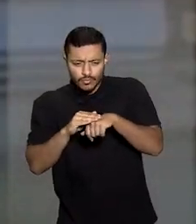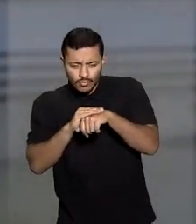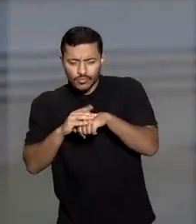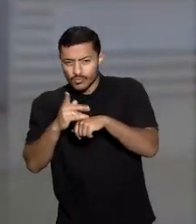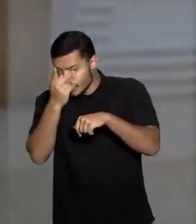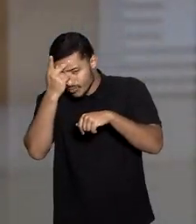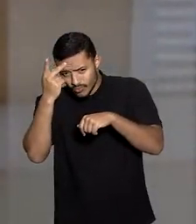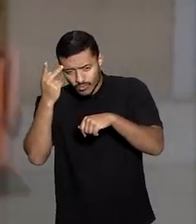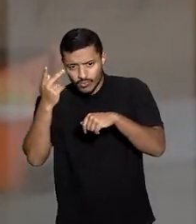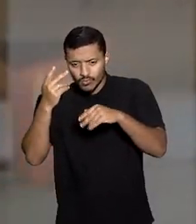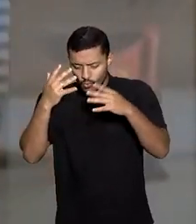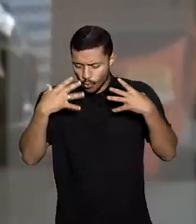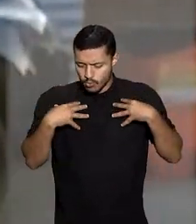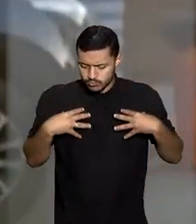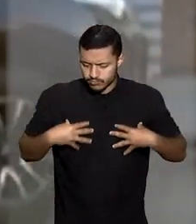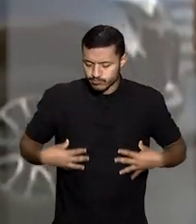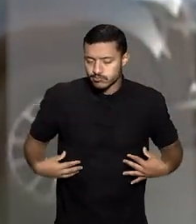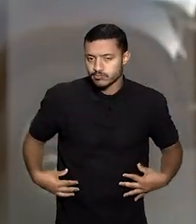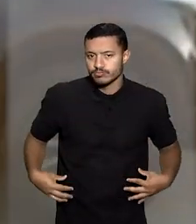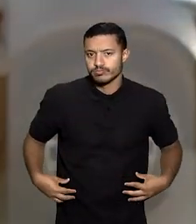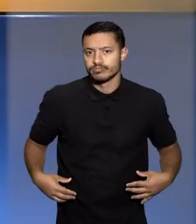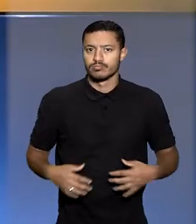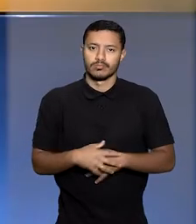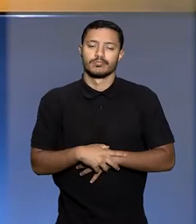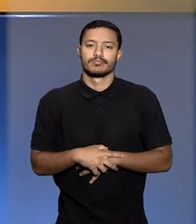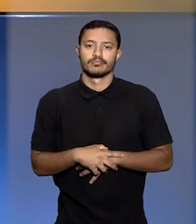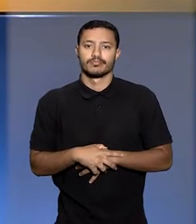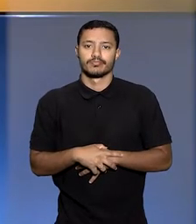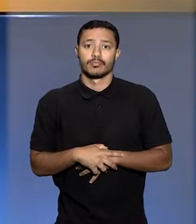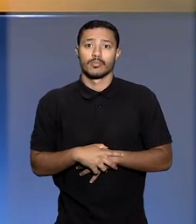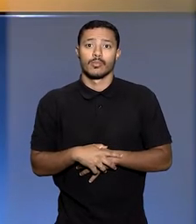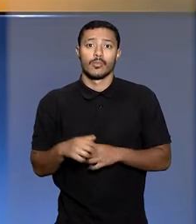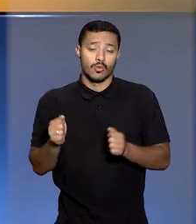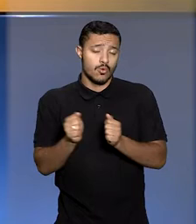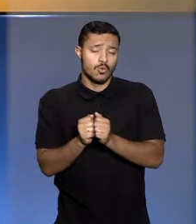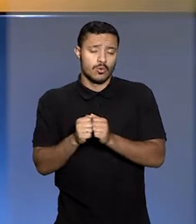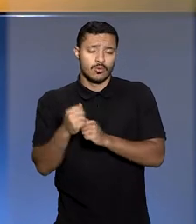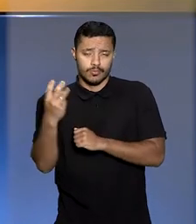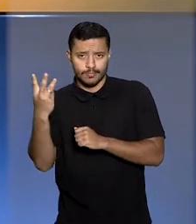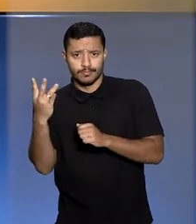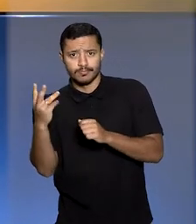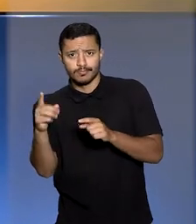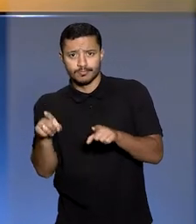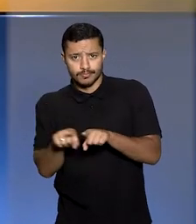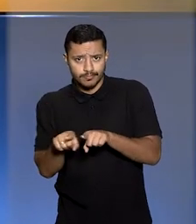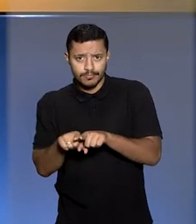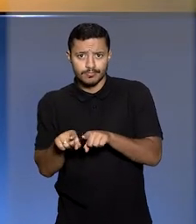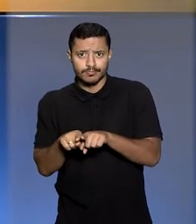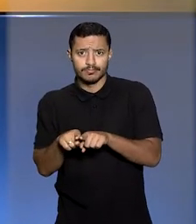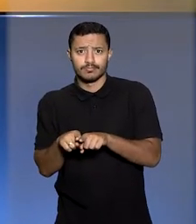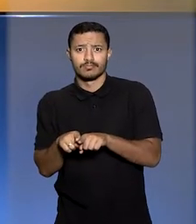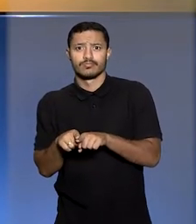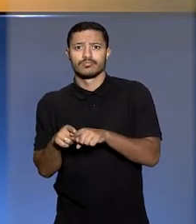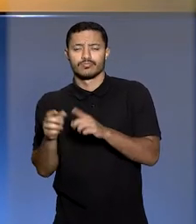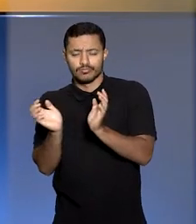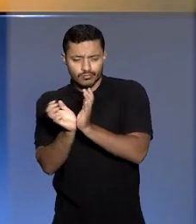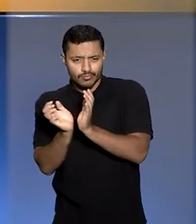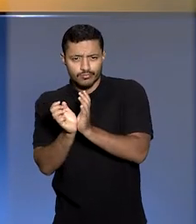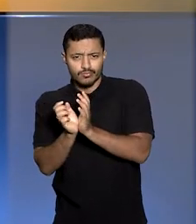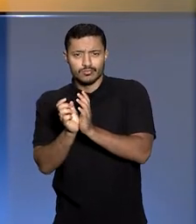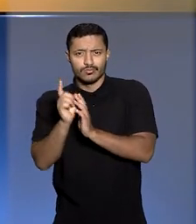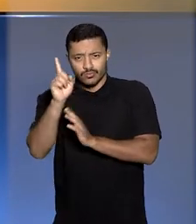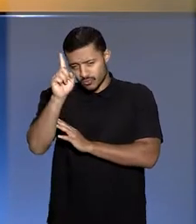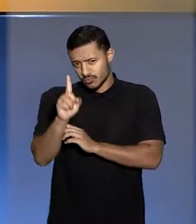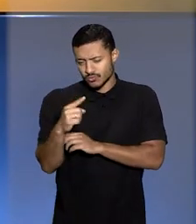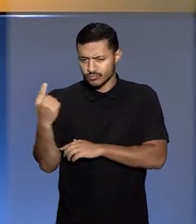abordar ou revistar semelhantes. De acordo com a terceira turma, execução de sentença coletiva de direitos